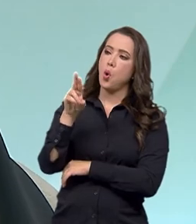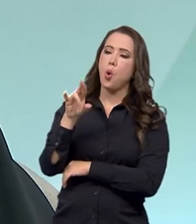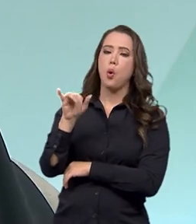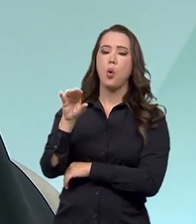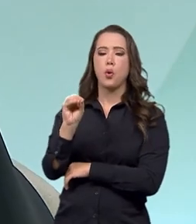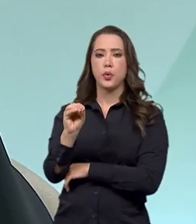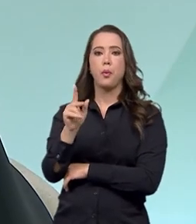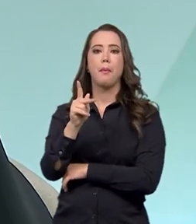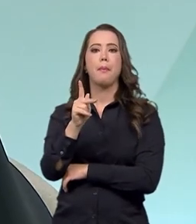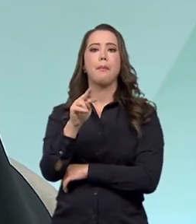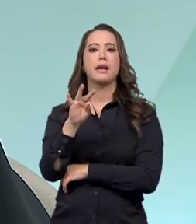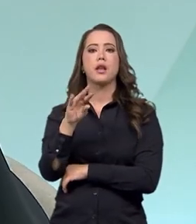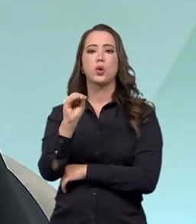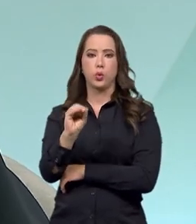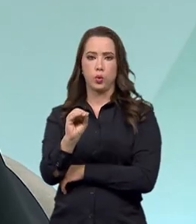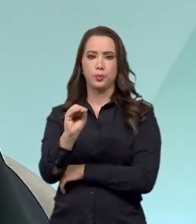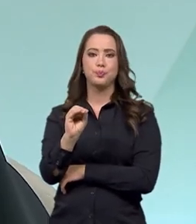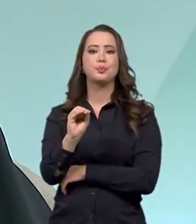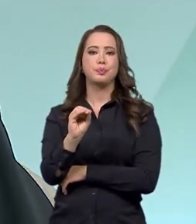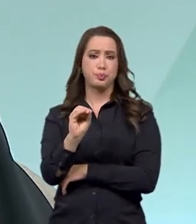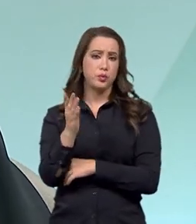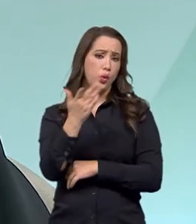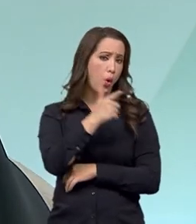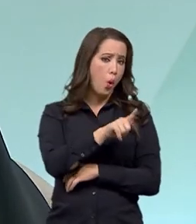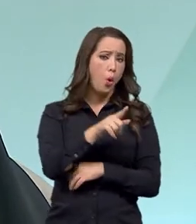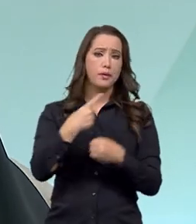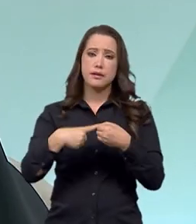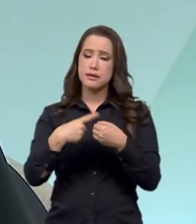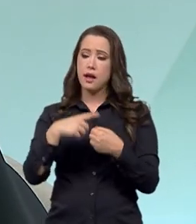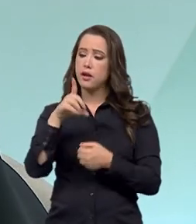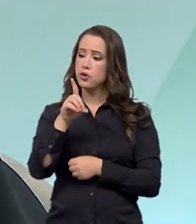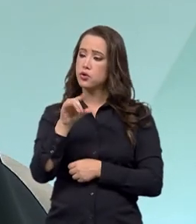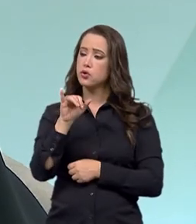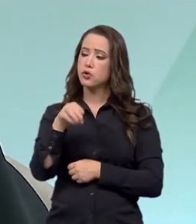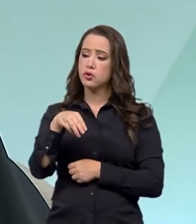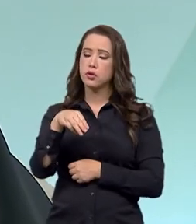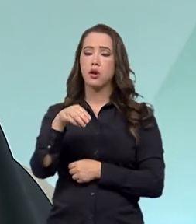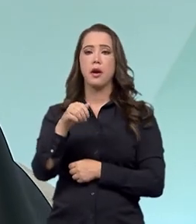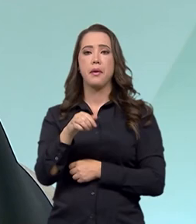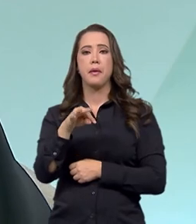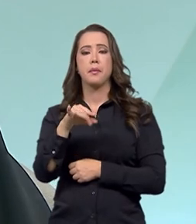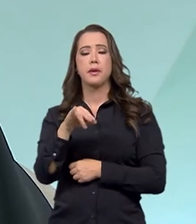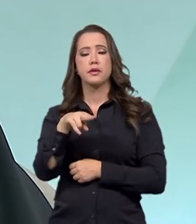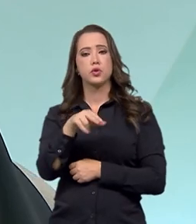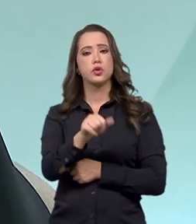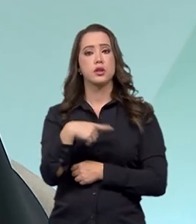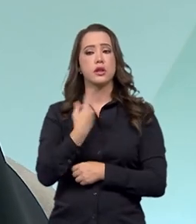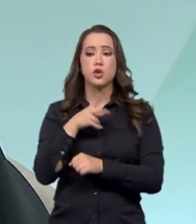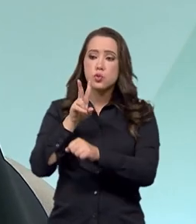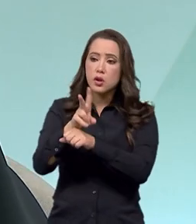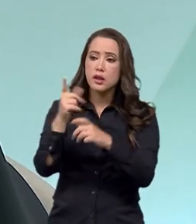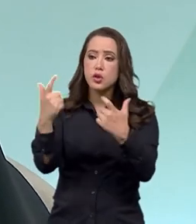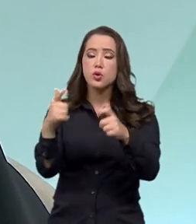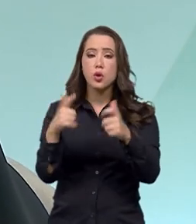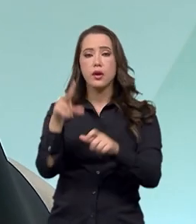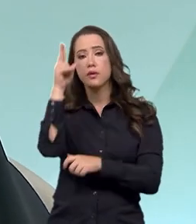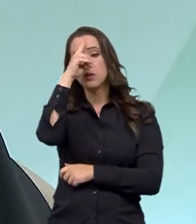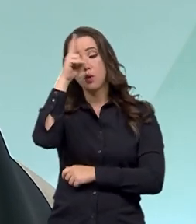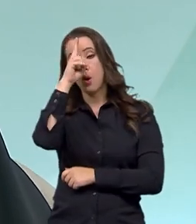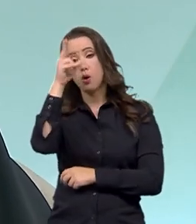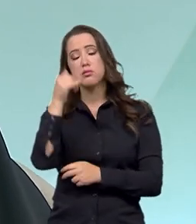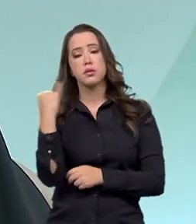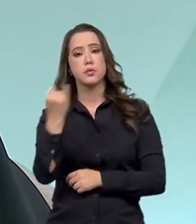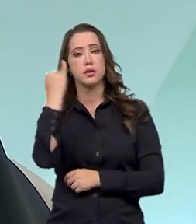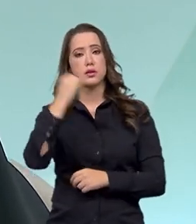gente também faz, tem todo um trabalho de fiscalização naquele local para proteger o centro histórico, e também 52 bens